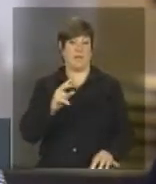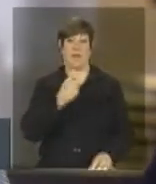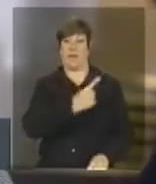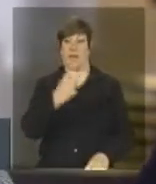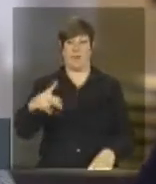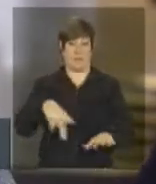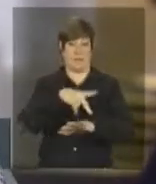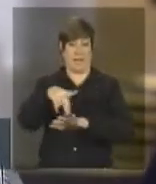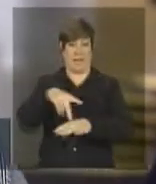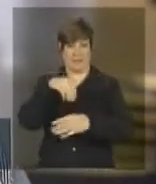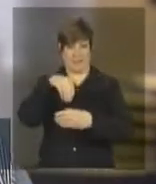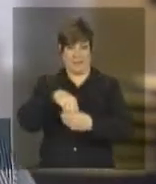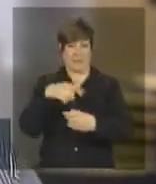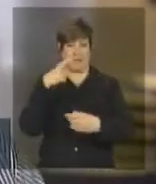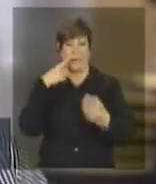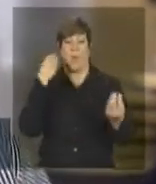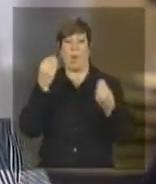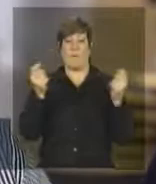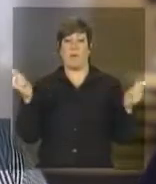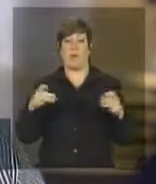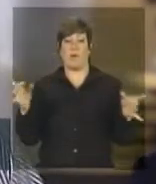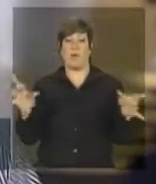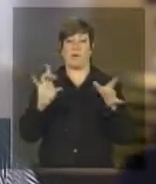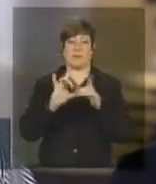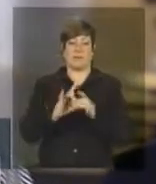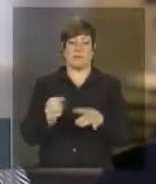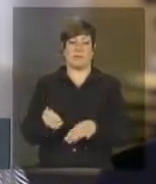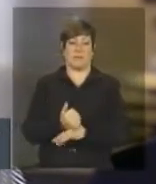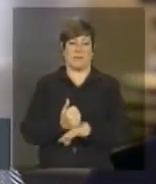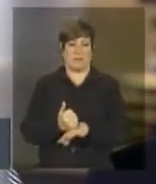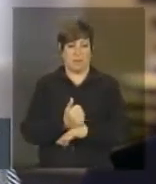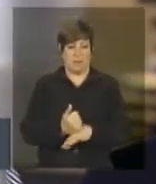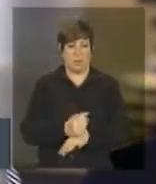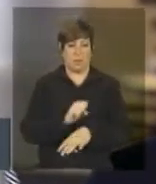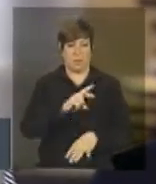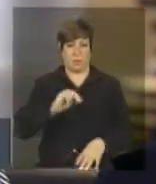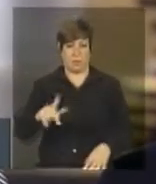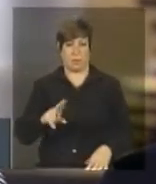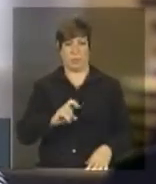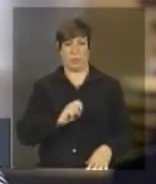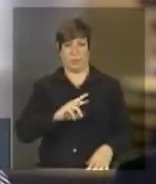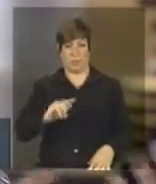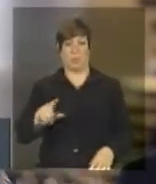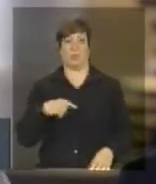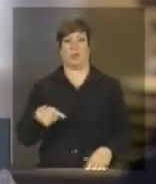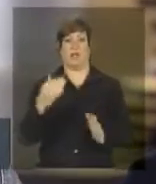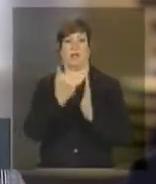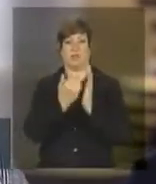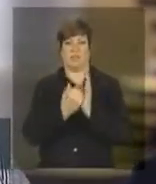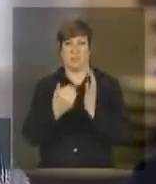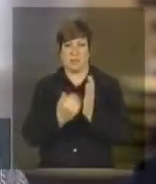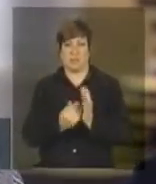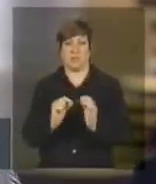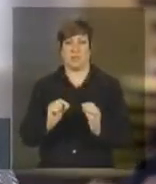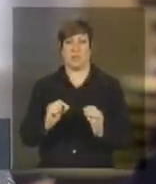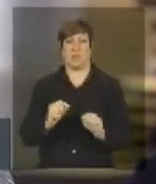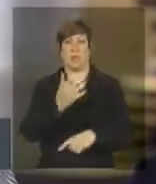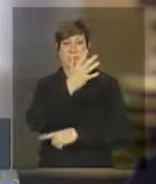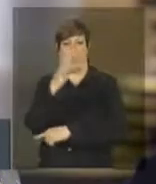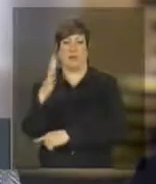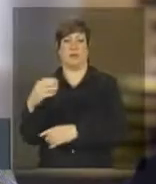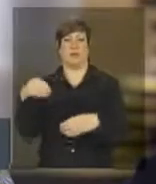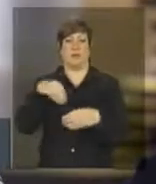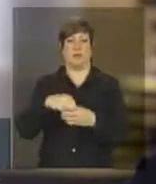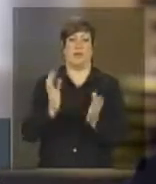e vermos como é que você pode integrar melhor por exemplo, no termo do mecanismo Sul-Sul a agenda ambiental dentro da agenda de desenvolvimento então isso é um